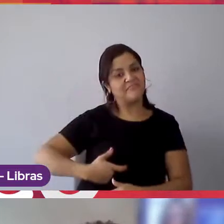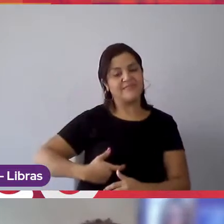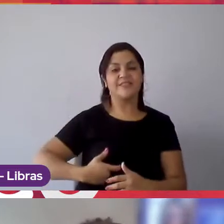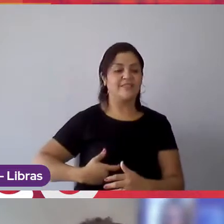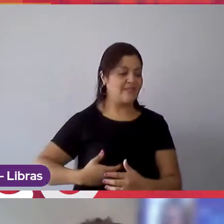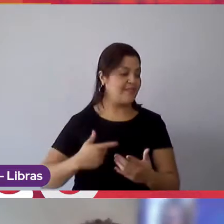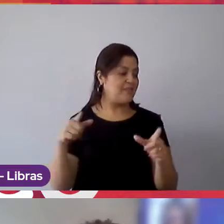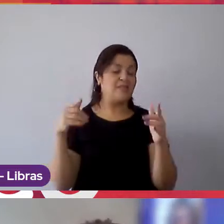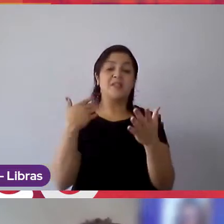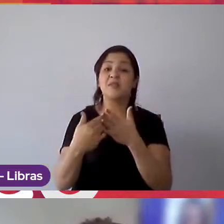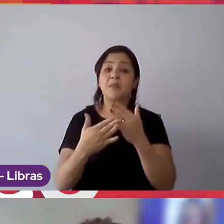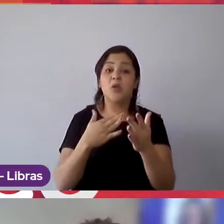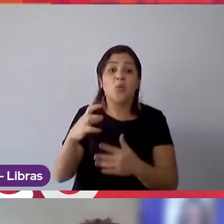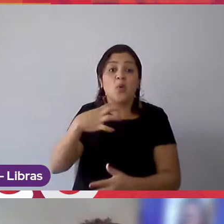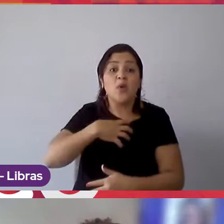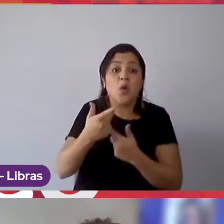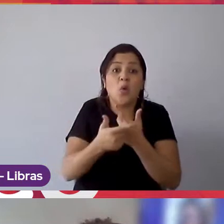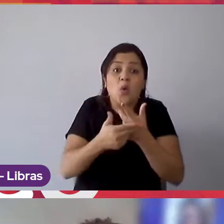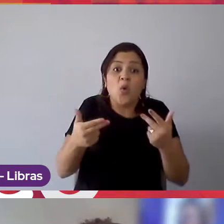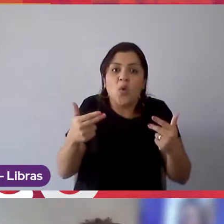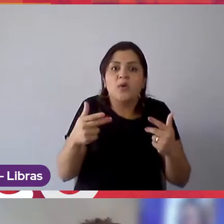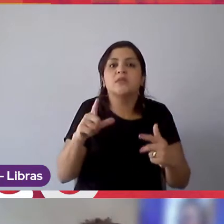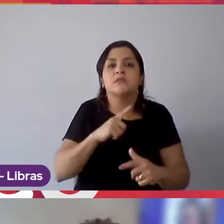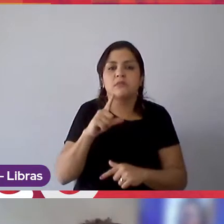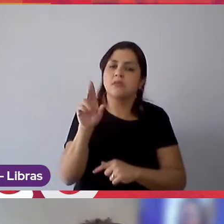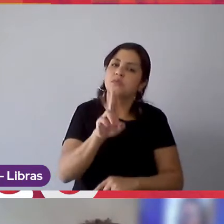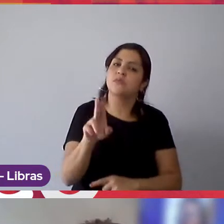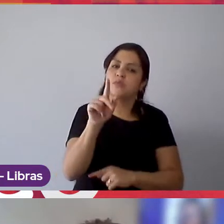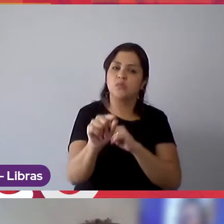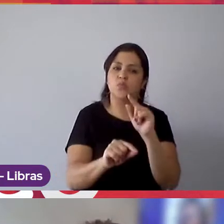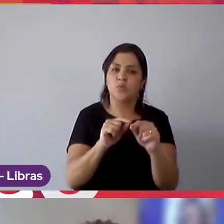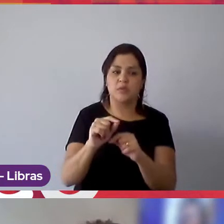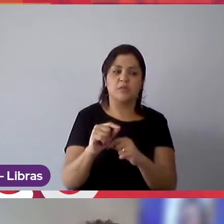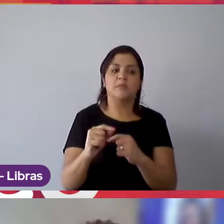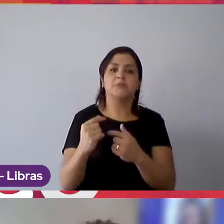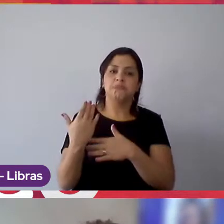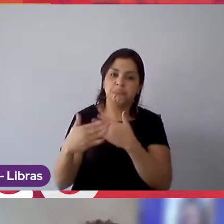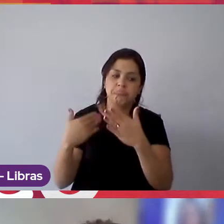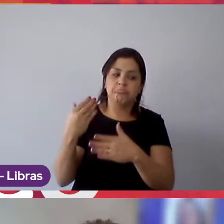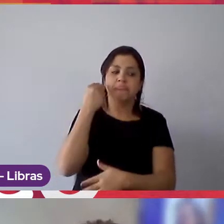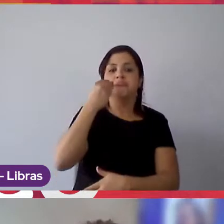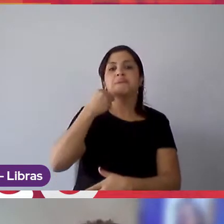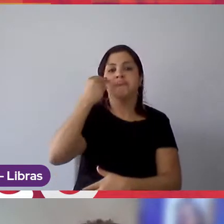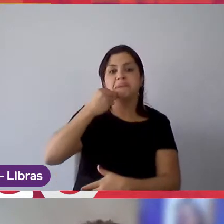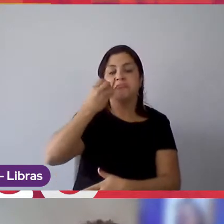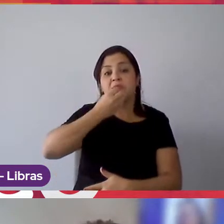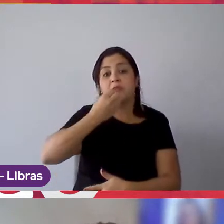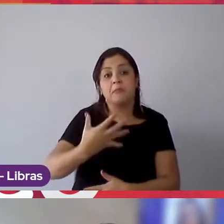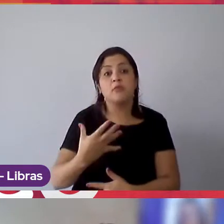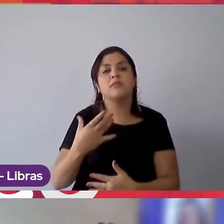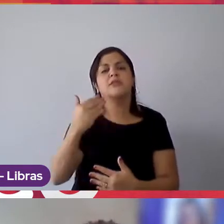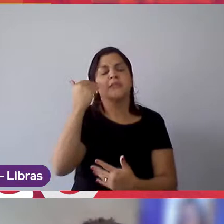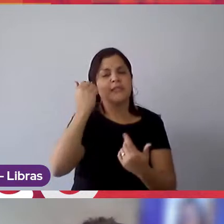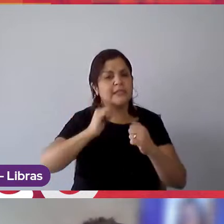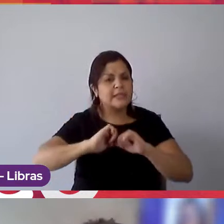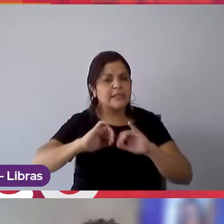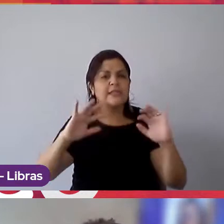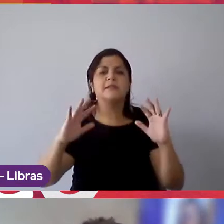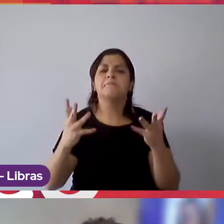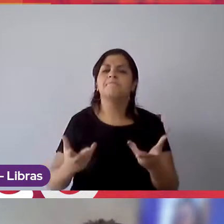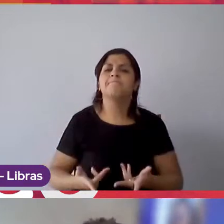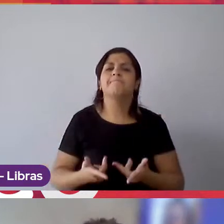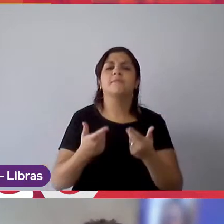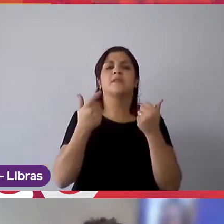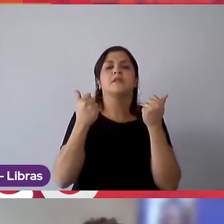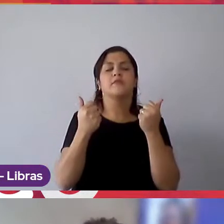e qualquer intensidade que seja, use para que seja uma experiência boa, para que seja intensamente incrível